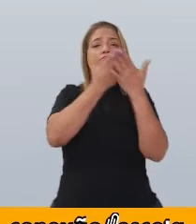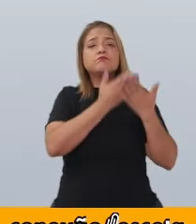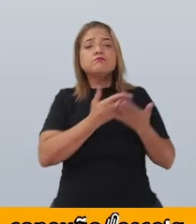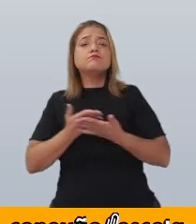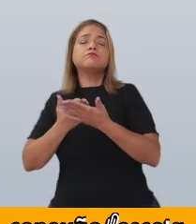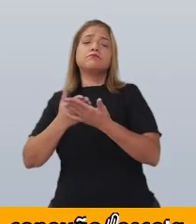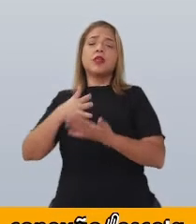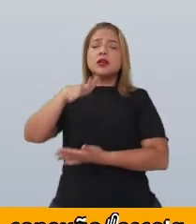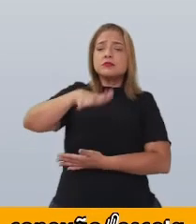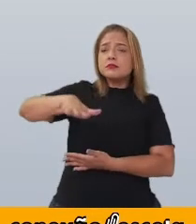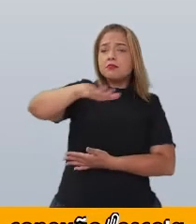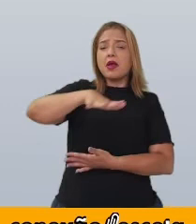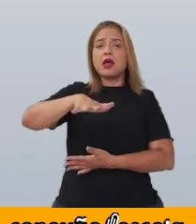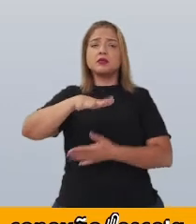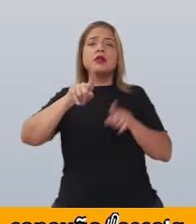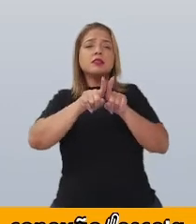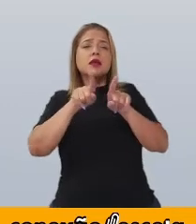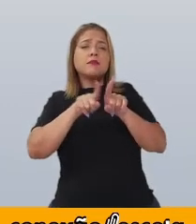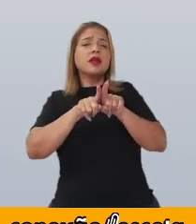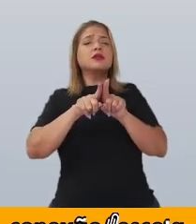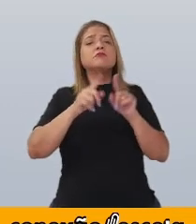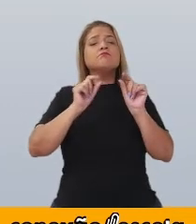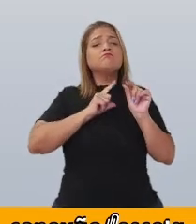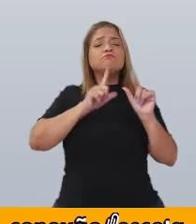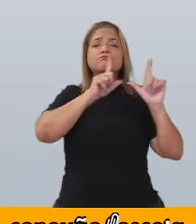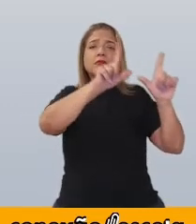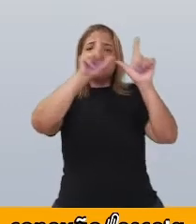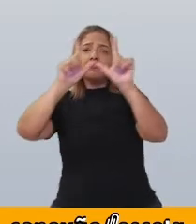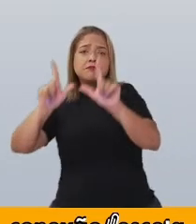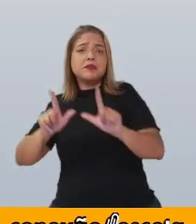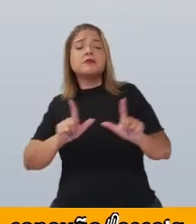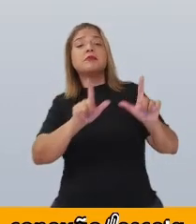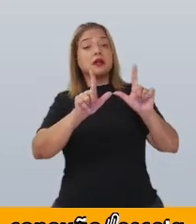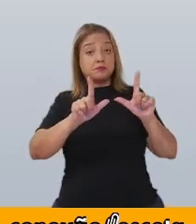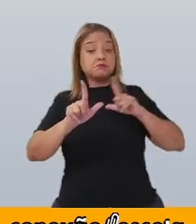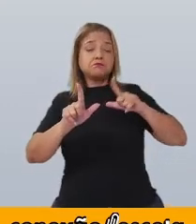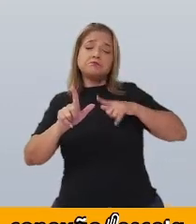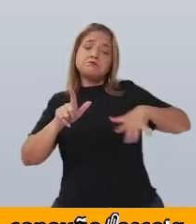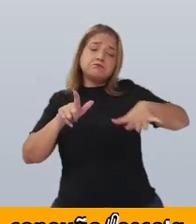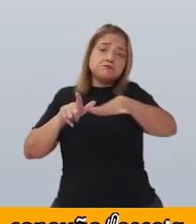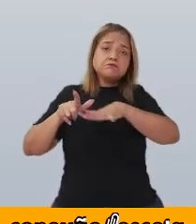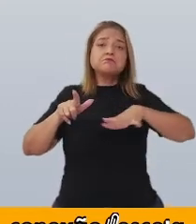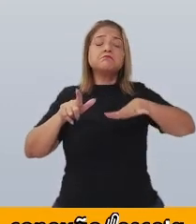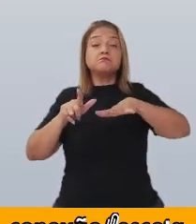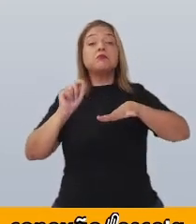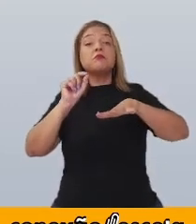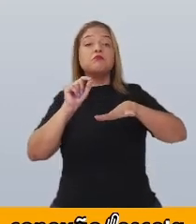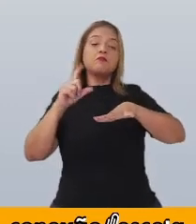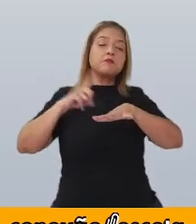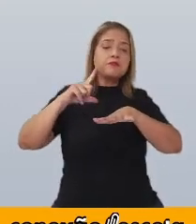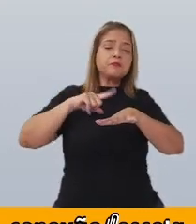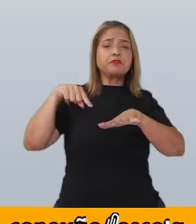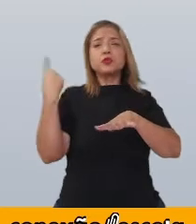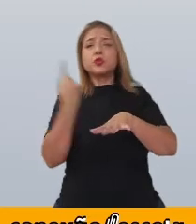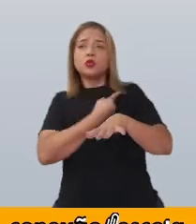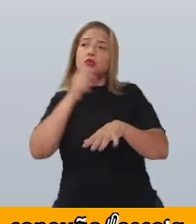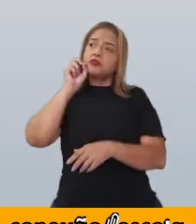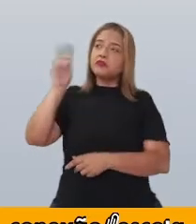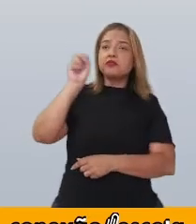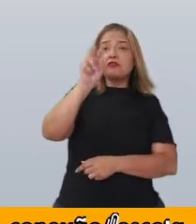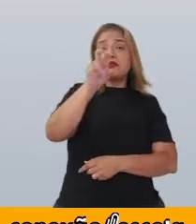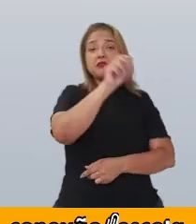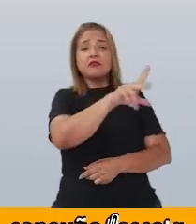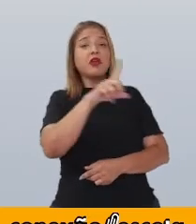as figuras que podem ocupá-lo. São as formas que os objetos ao nosso redor possuem e se dividem em